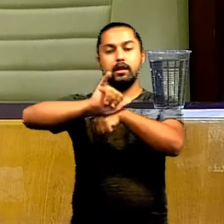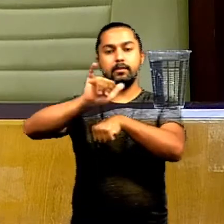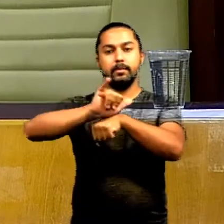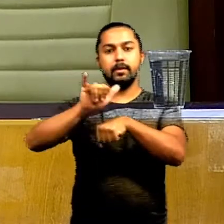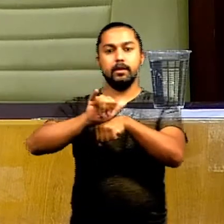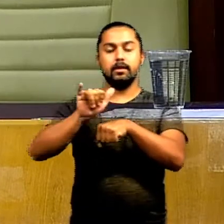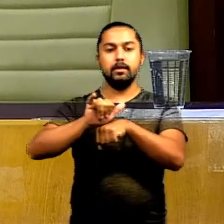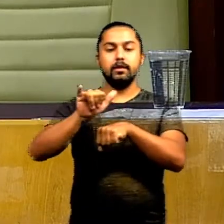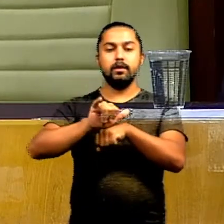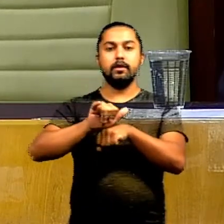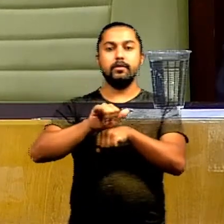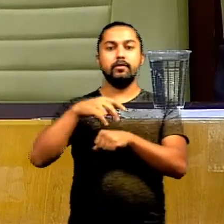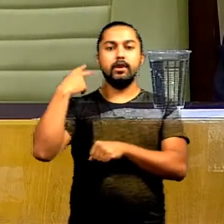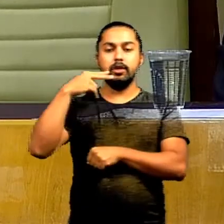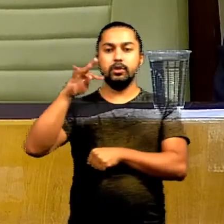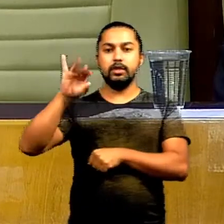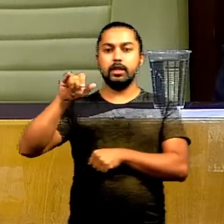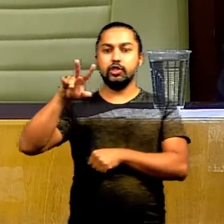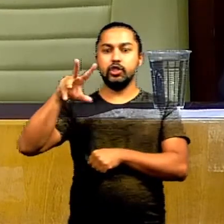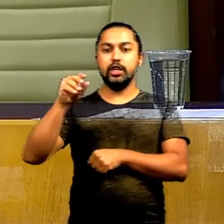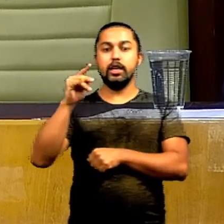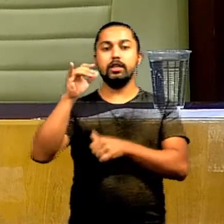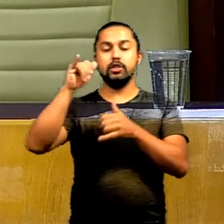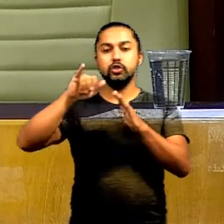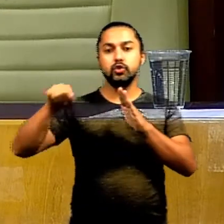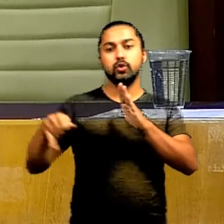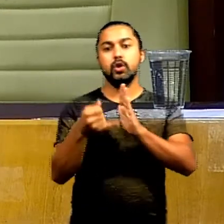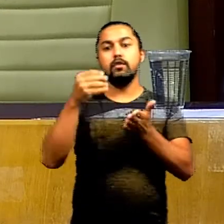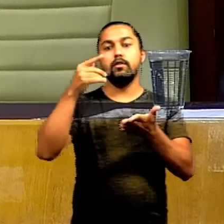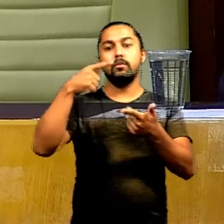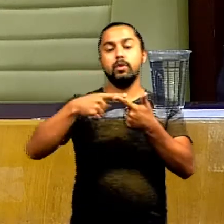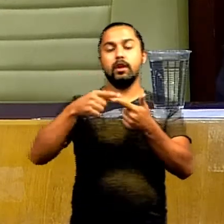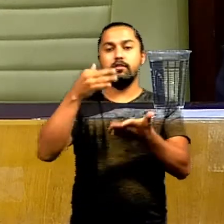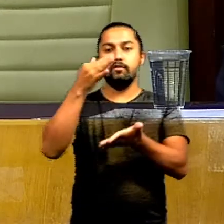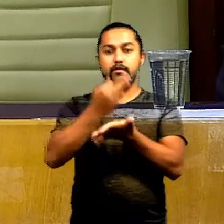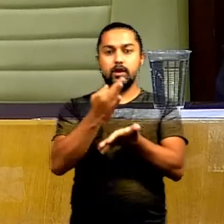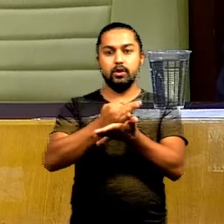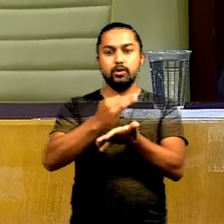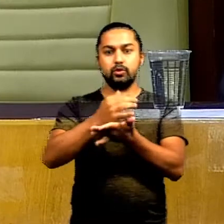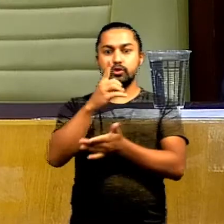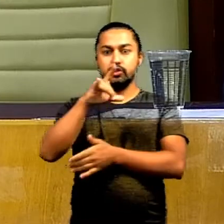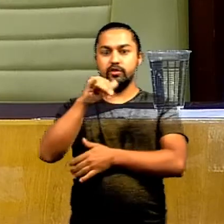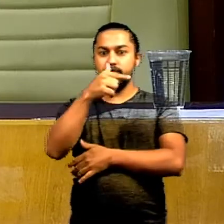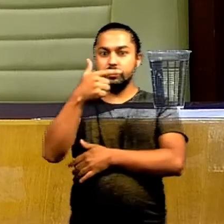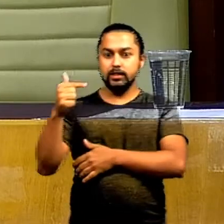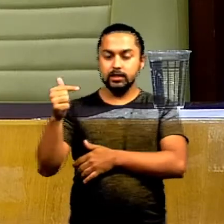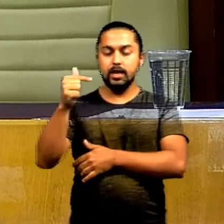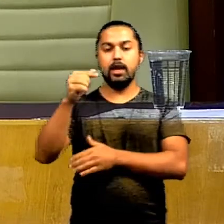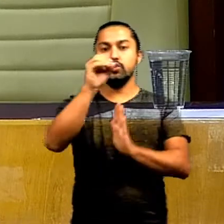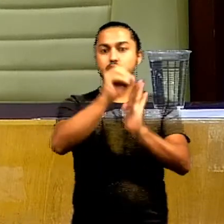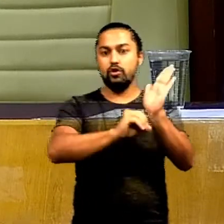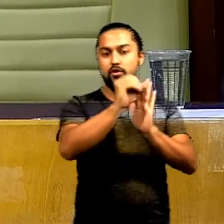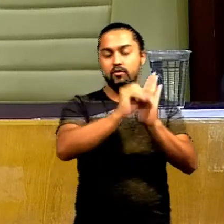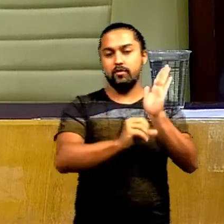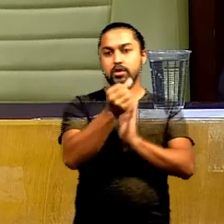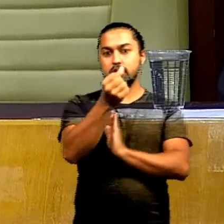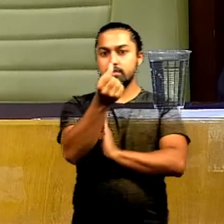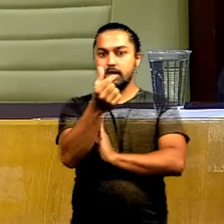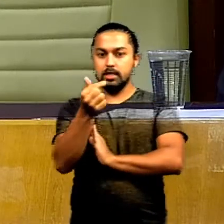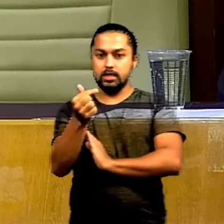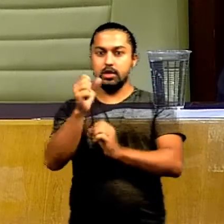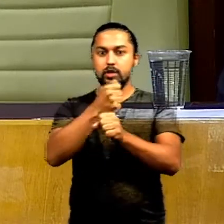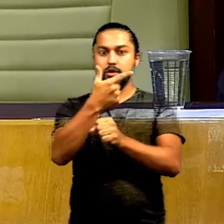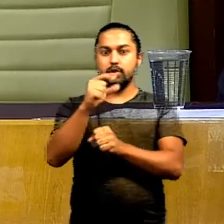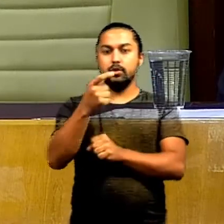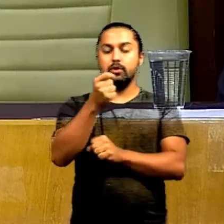Tatiana Lemos apresentou a justificativa de ausência na sessão do dia 27 de 10 de 2020, através do ofício 67-2020.